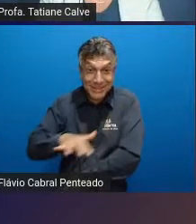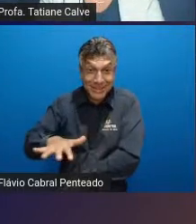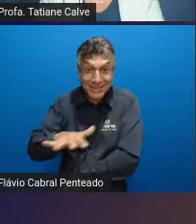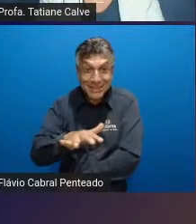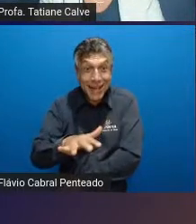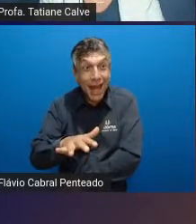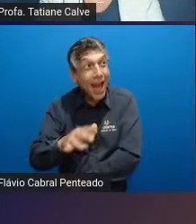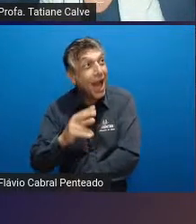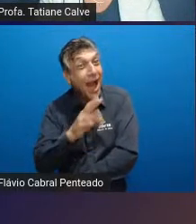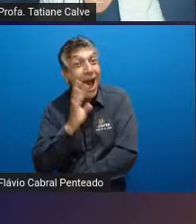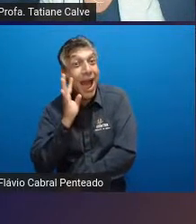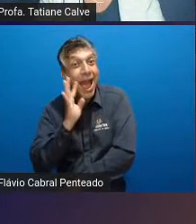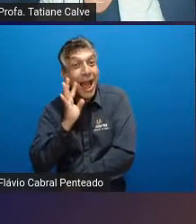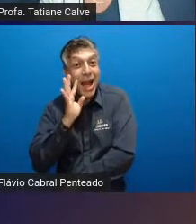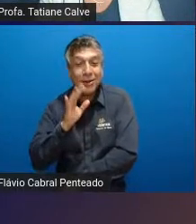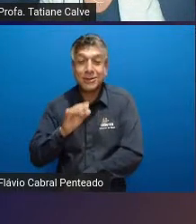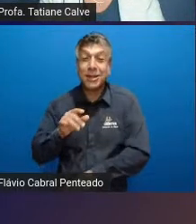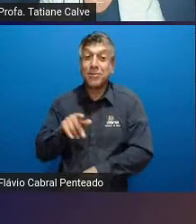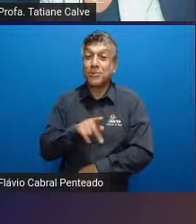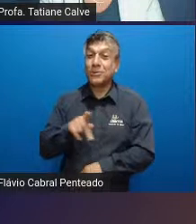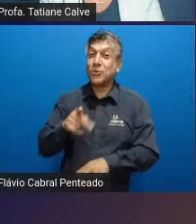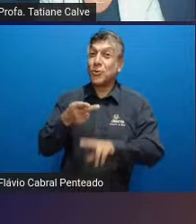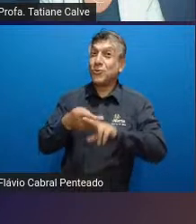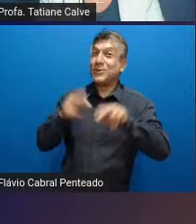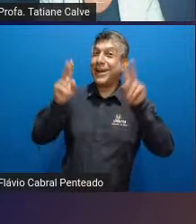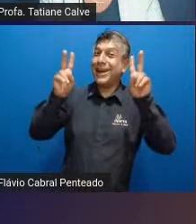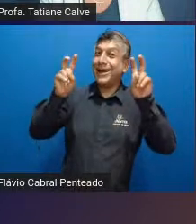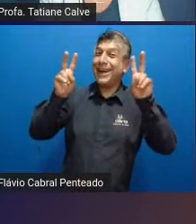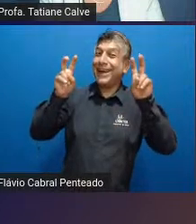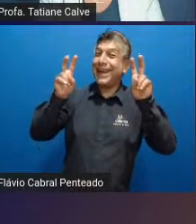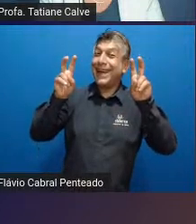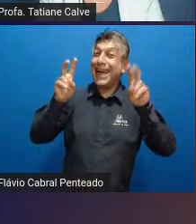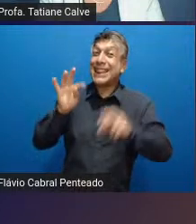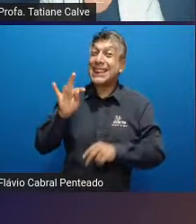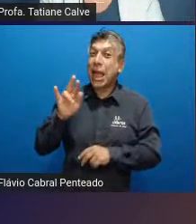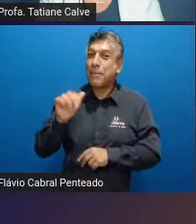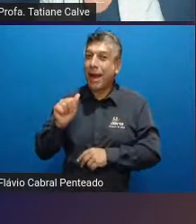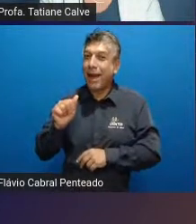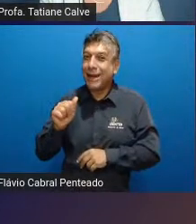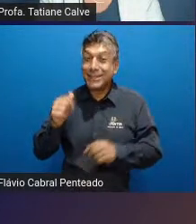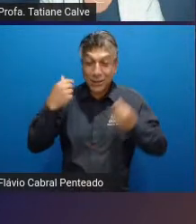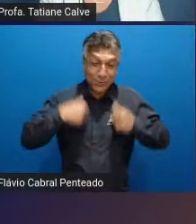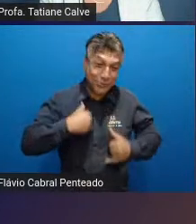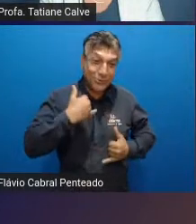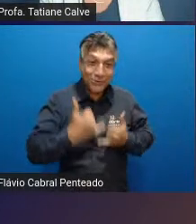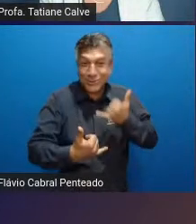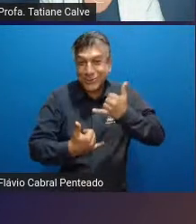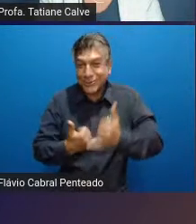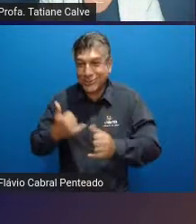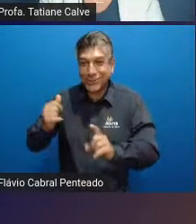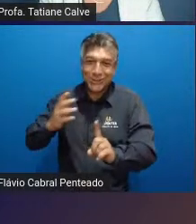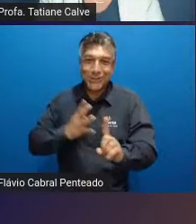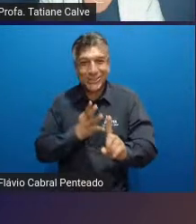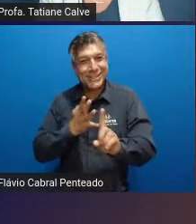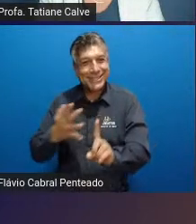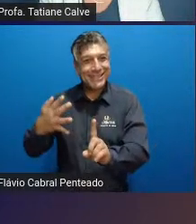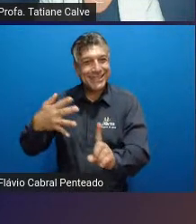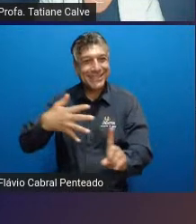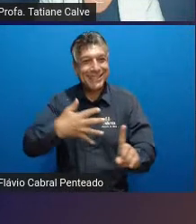objetivo essa professora está utilizando nesse momento essa vestimenta interessante também